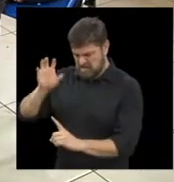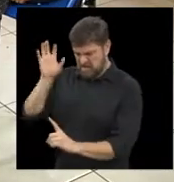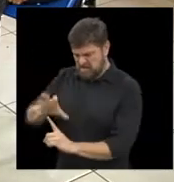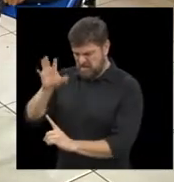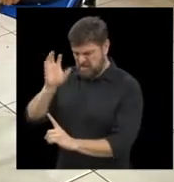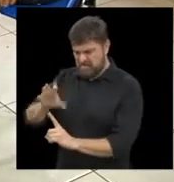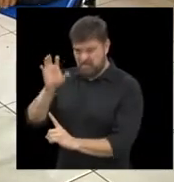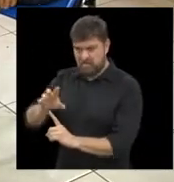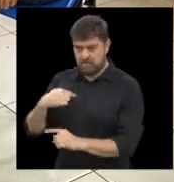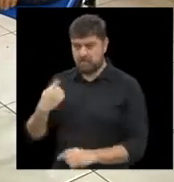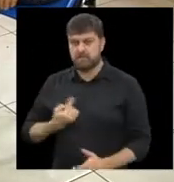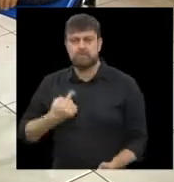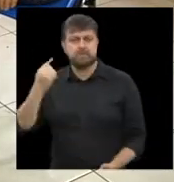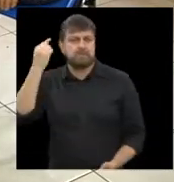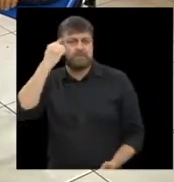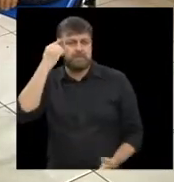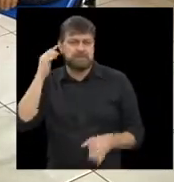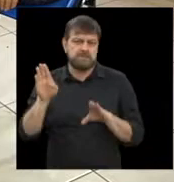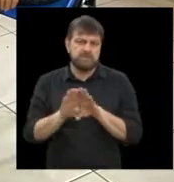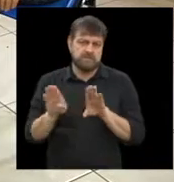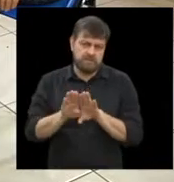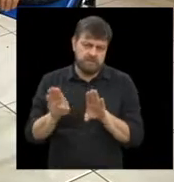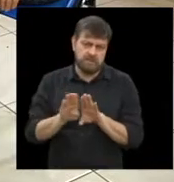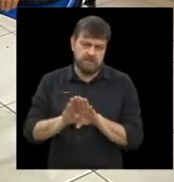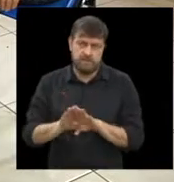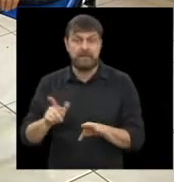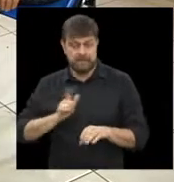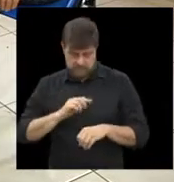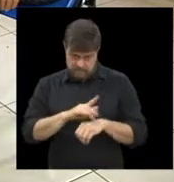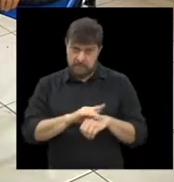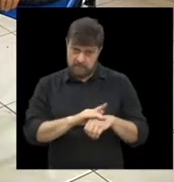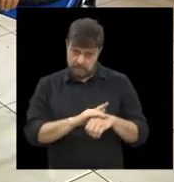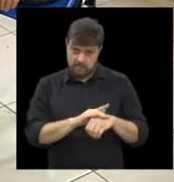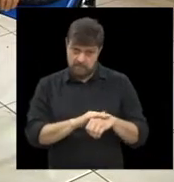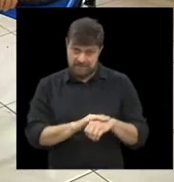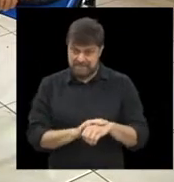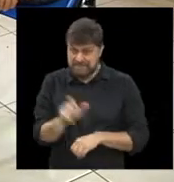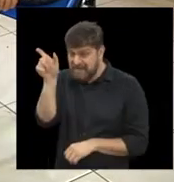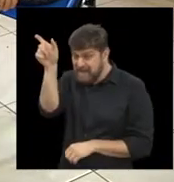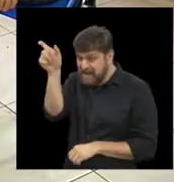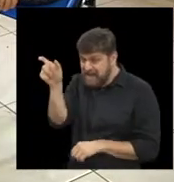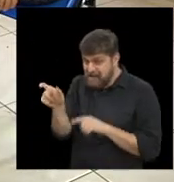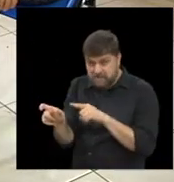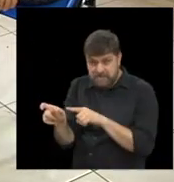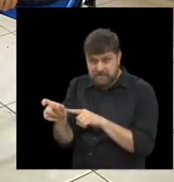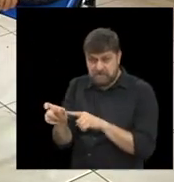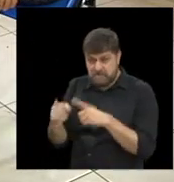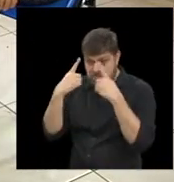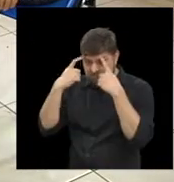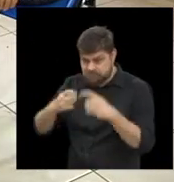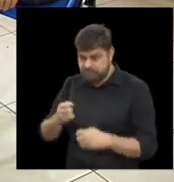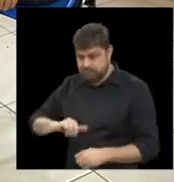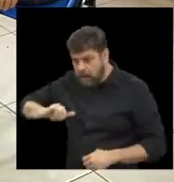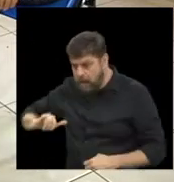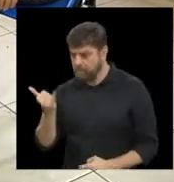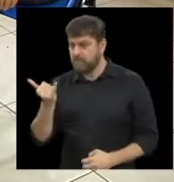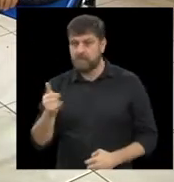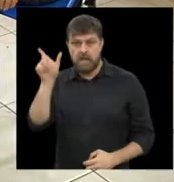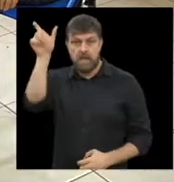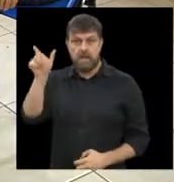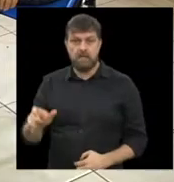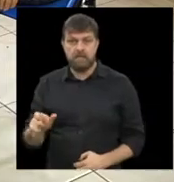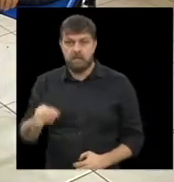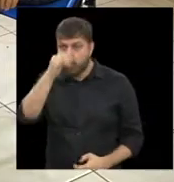e aí a gente pode pensar em até outras patologias, mas no caso mesmo do abuso, às vezes a pessoa não sabe.